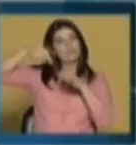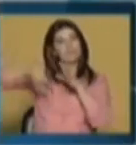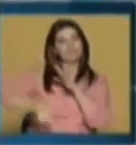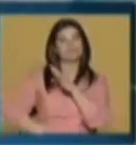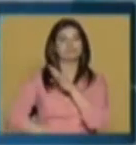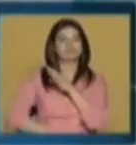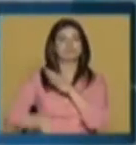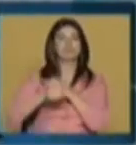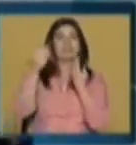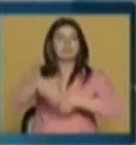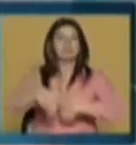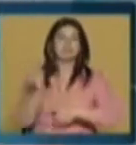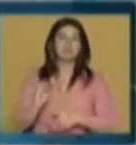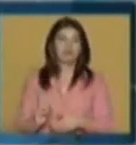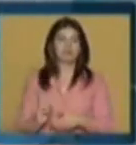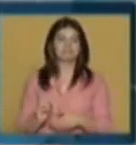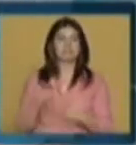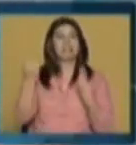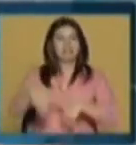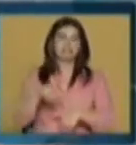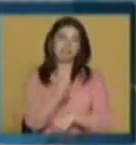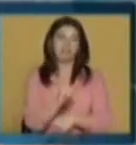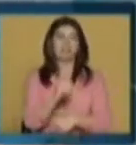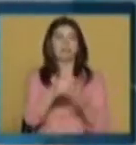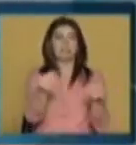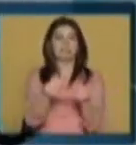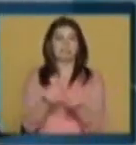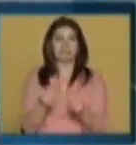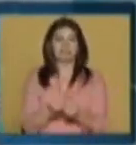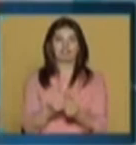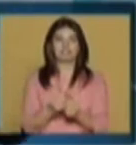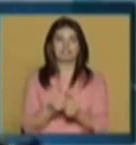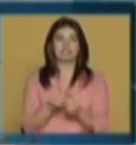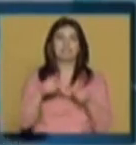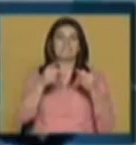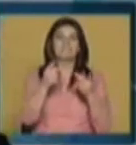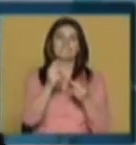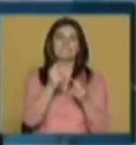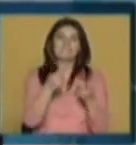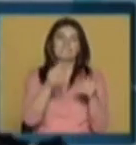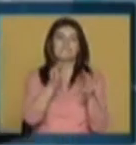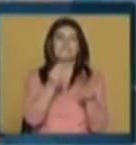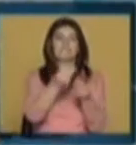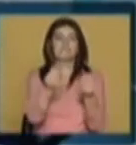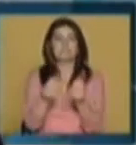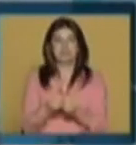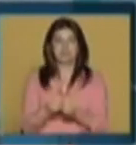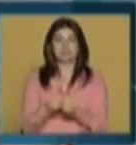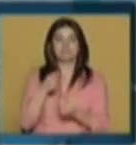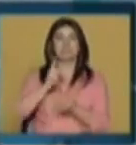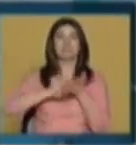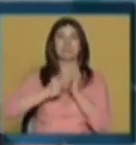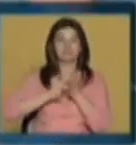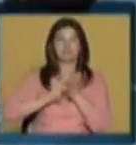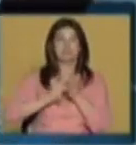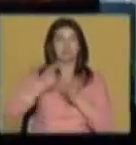limite imposto aí será o limite das ferramentas. E, obviamente, como nós sabemos que as tecnologias evoluem constantemente e nós não conseguimos prever-lhe o